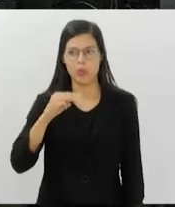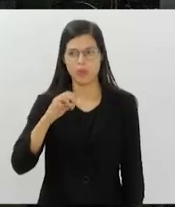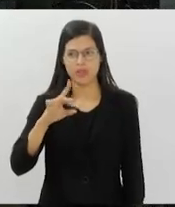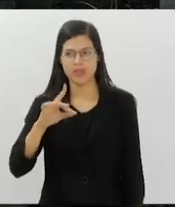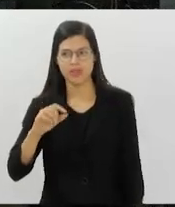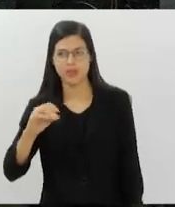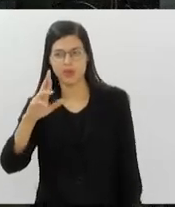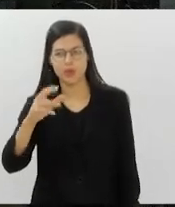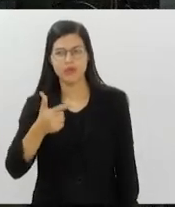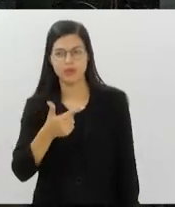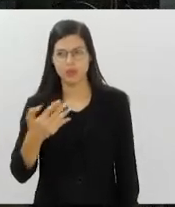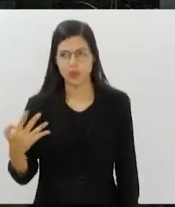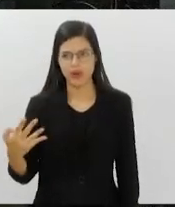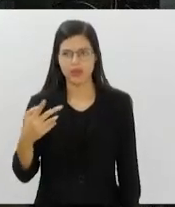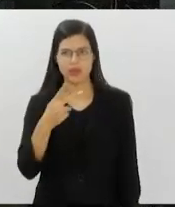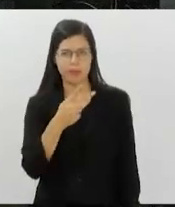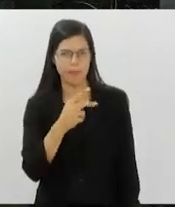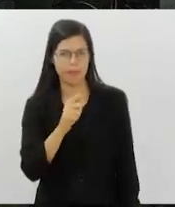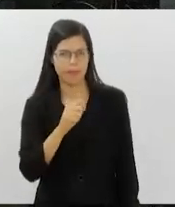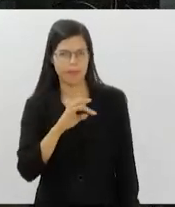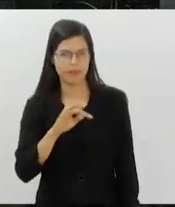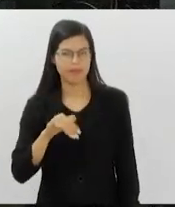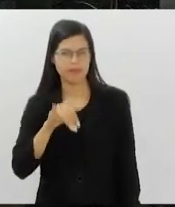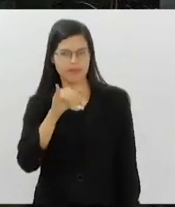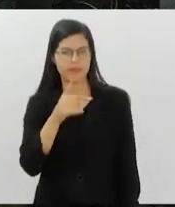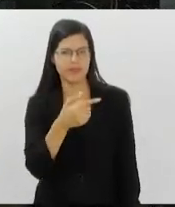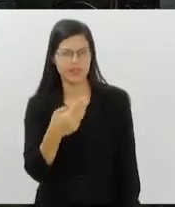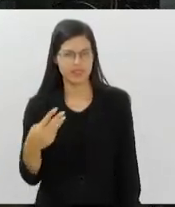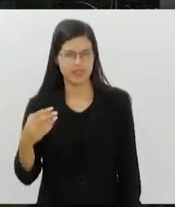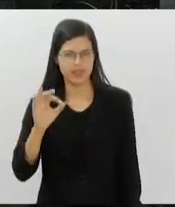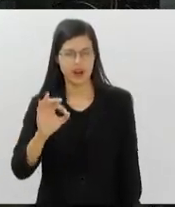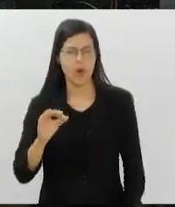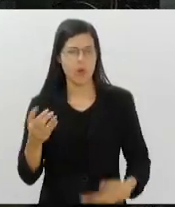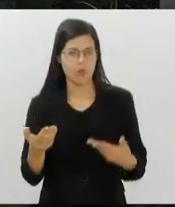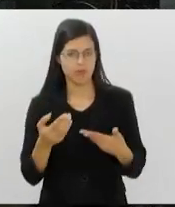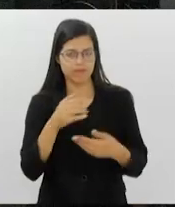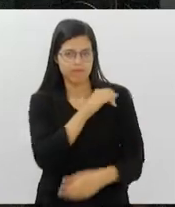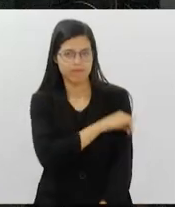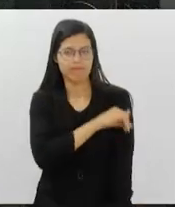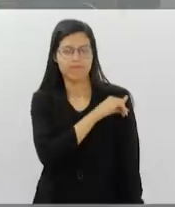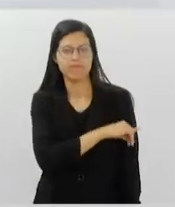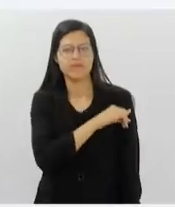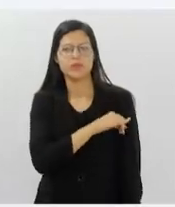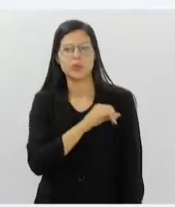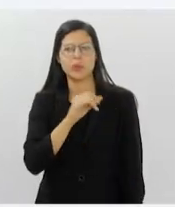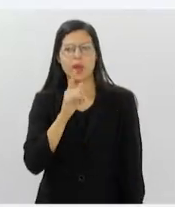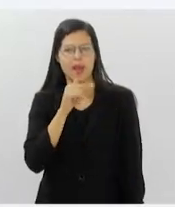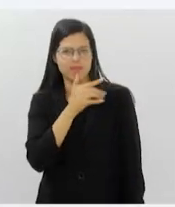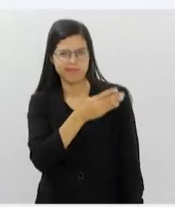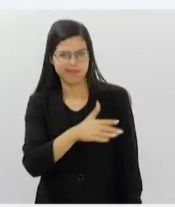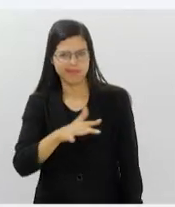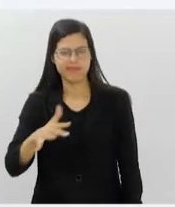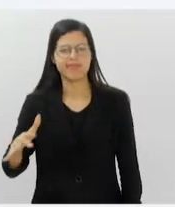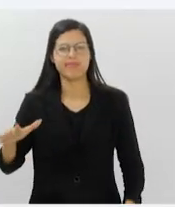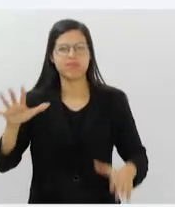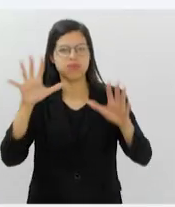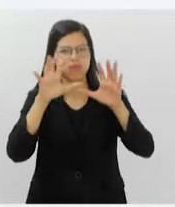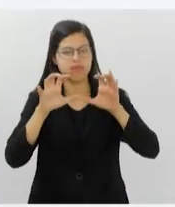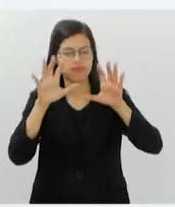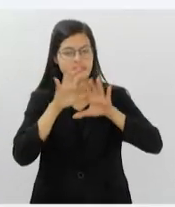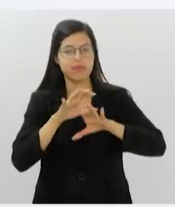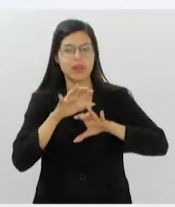23 graus. Vamos ver agora como está o tempo aqui no Rio de Janeiro. Você vê imagens da Baía de Guanabara. O tempo amanheceu nublado.